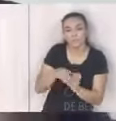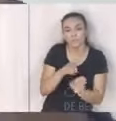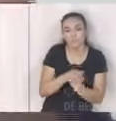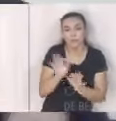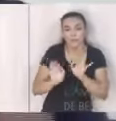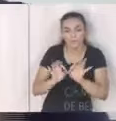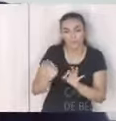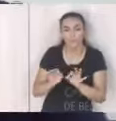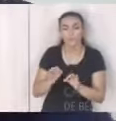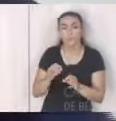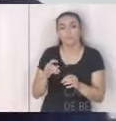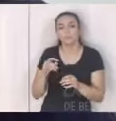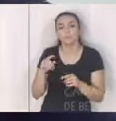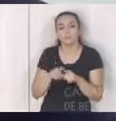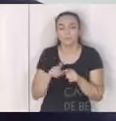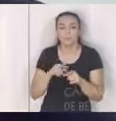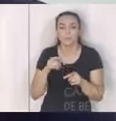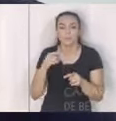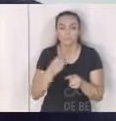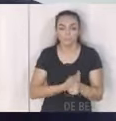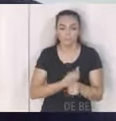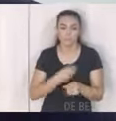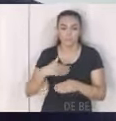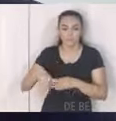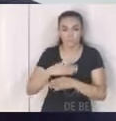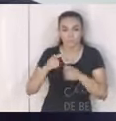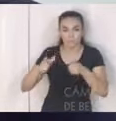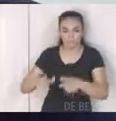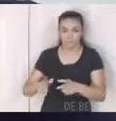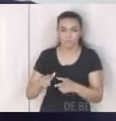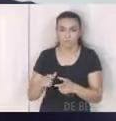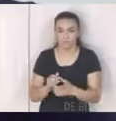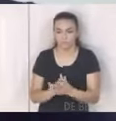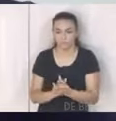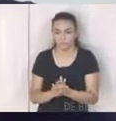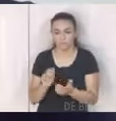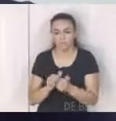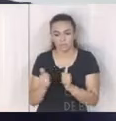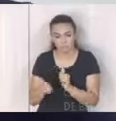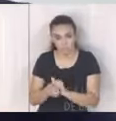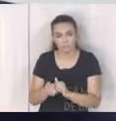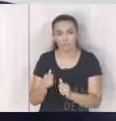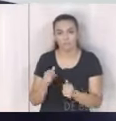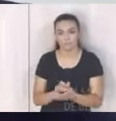e também da própria intervenção urbanística que acontecerá lá então é assim que está o Isidoro